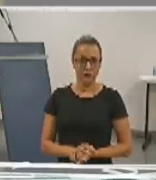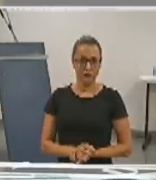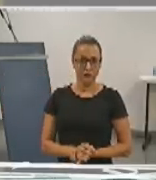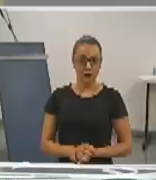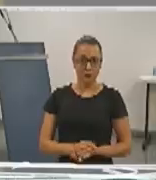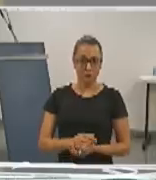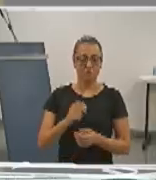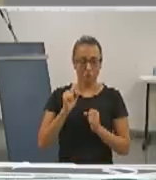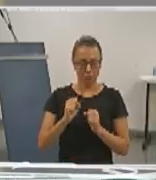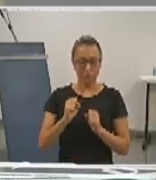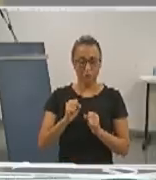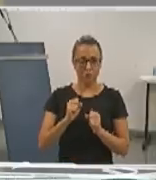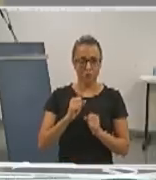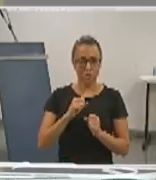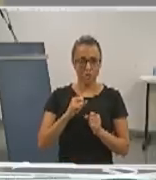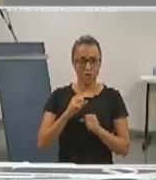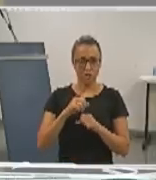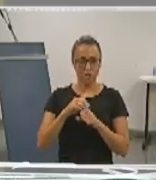onde está.